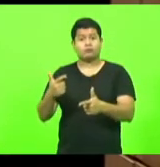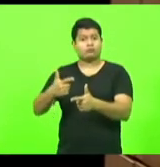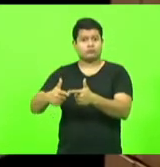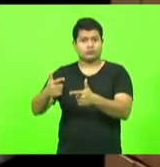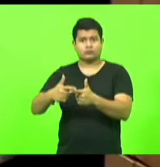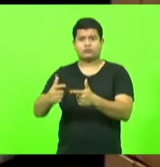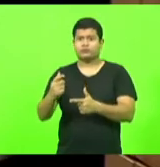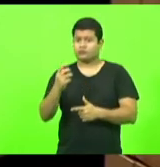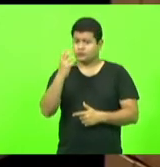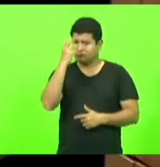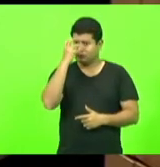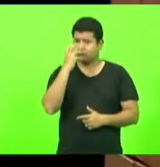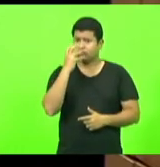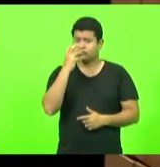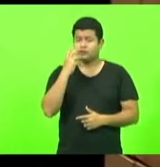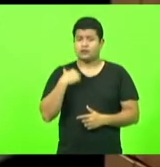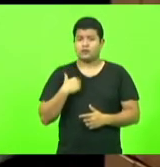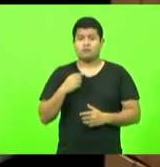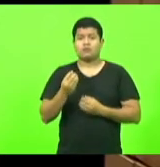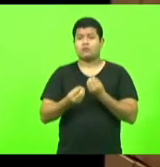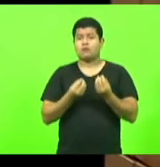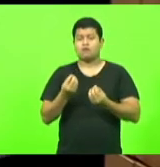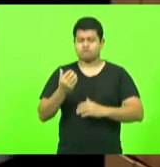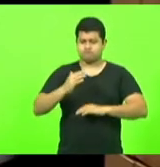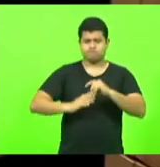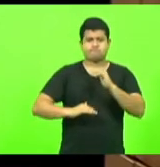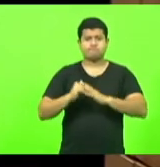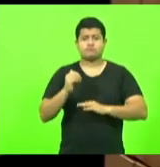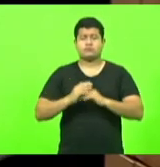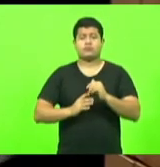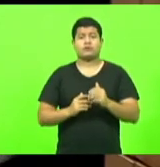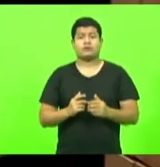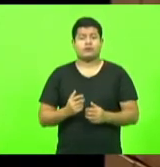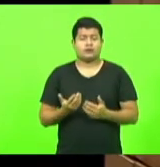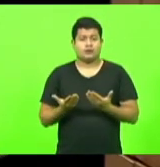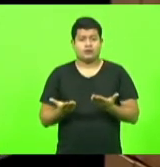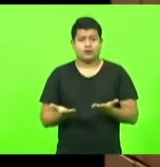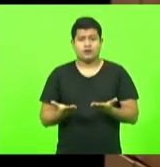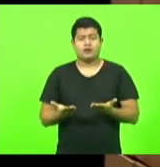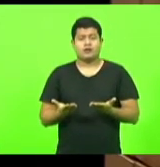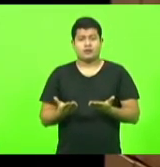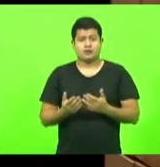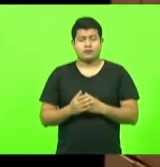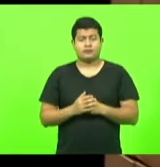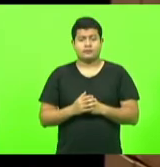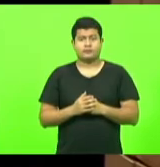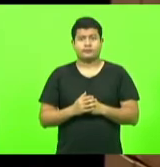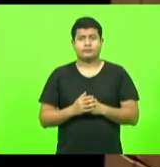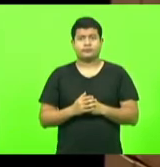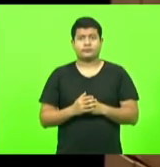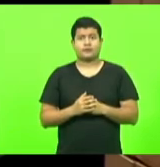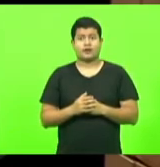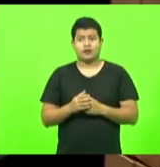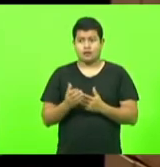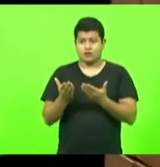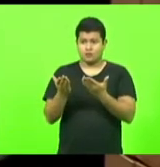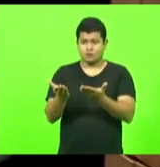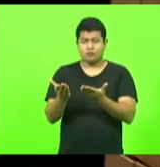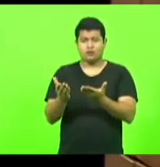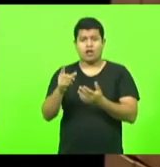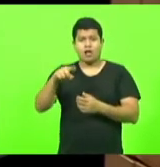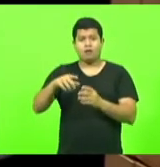na prática porque com essas atitudes é que nós vamos conseguir